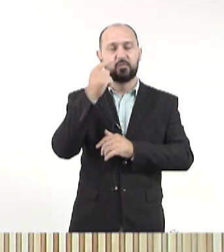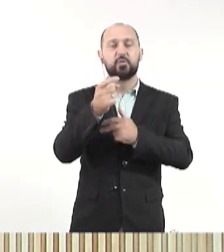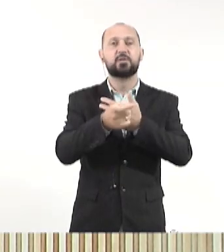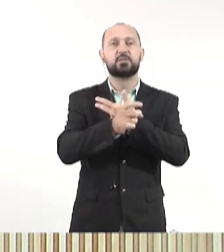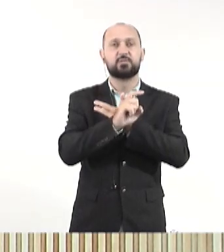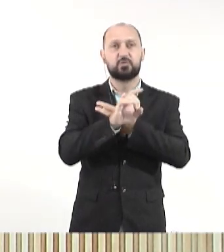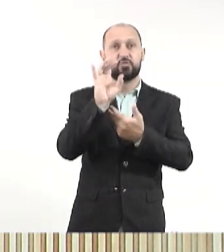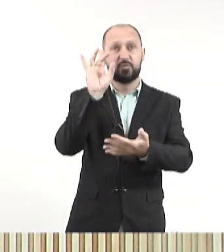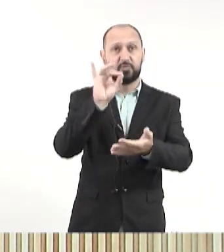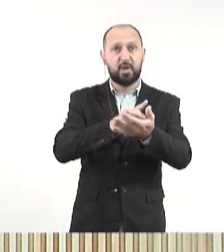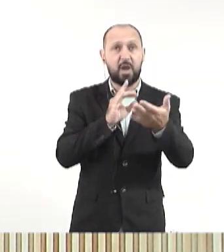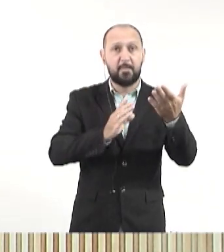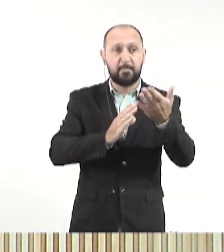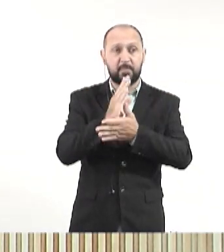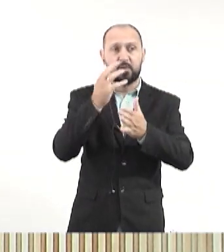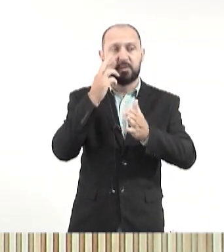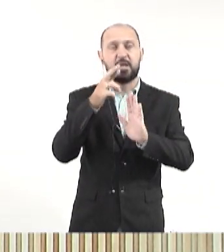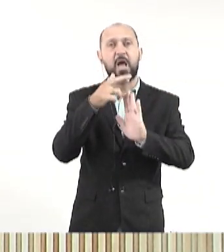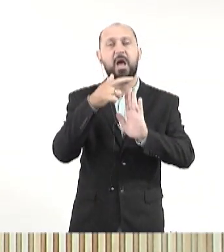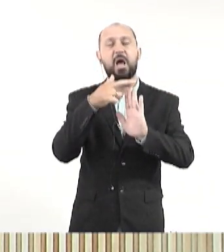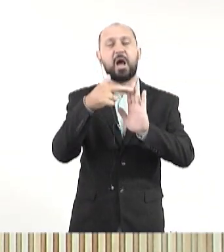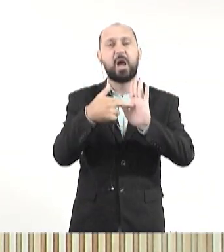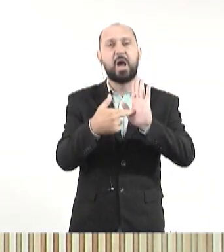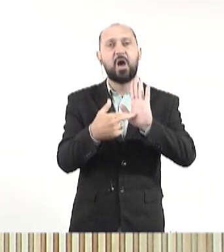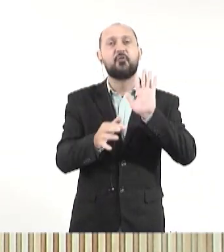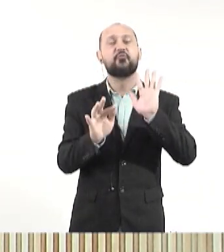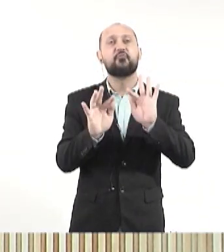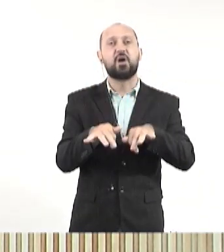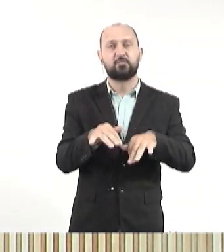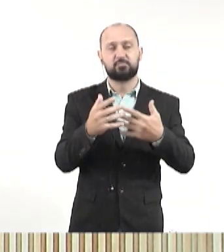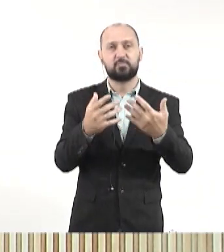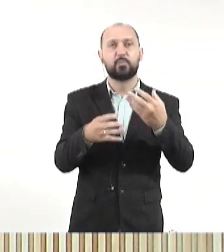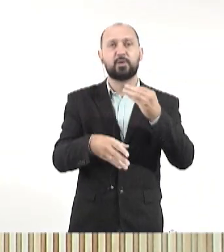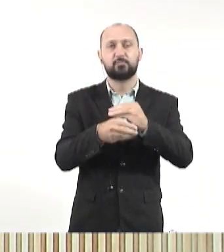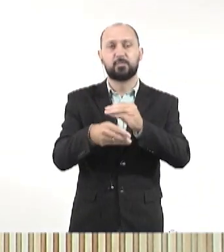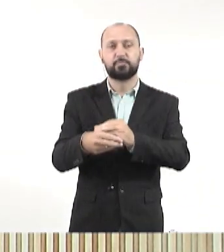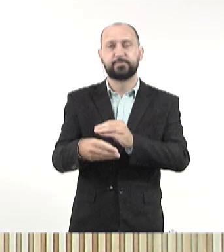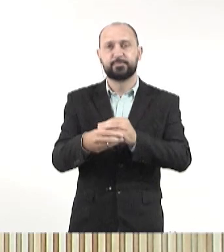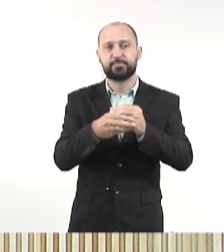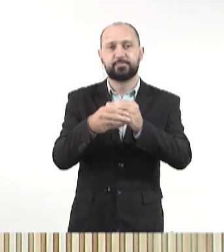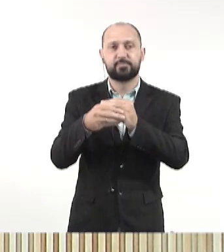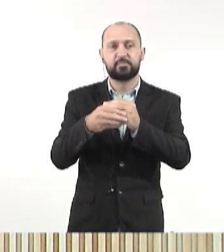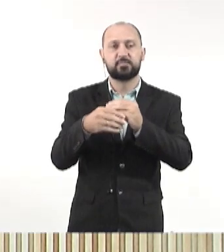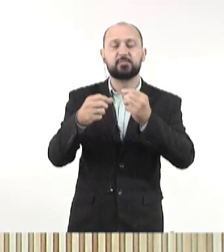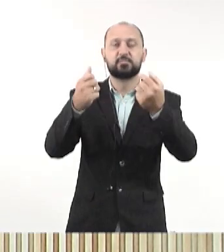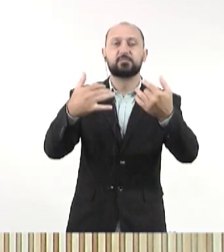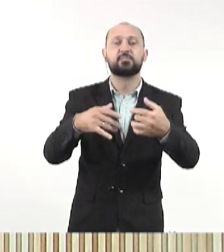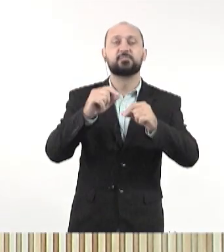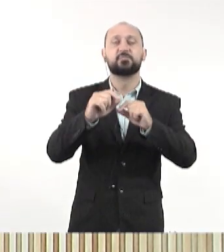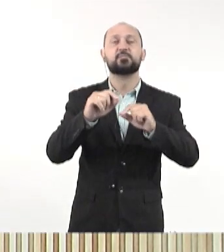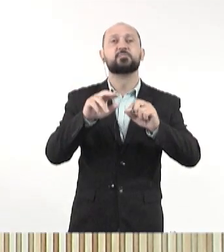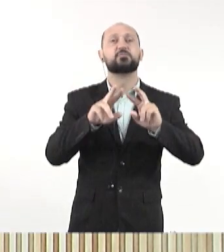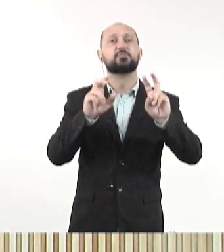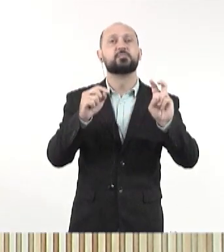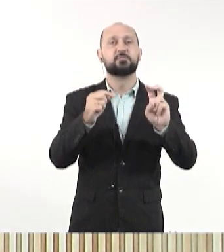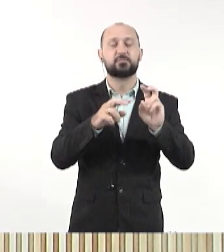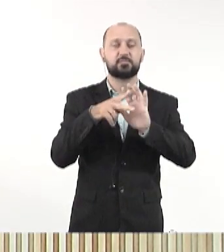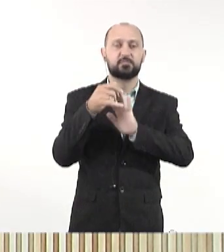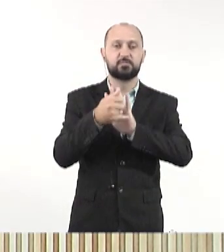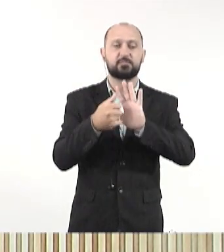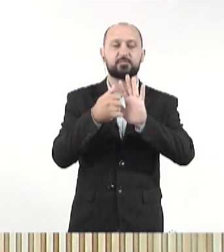Poder Executivo, que, na verdade, foi aprovado em sua redação final, porque o texto passou por emendas ao longo da tramitação. A gente falou bastante sobre esse